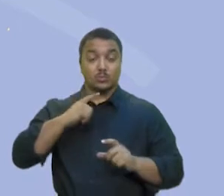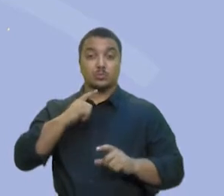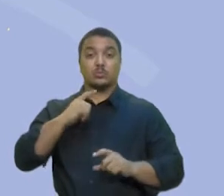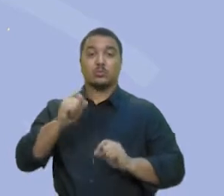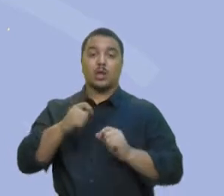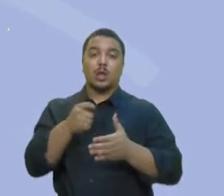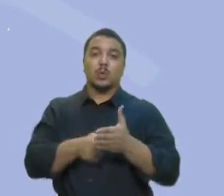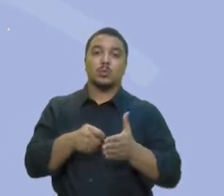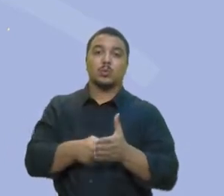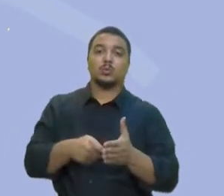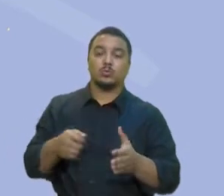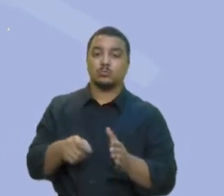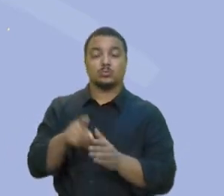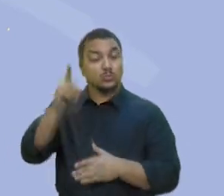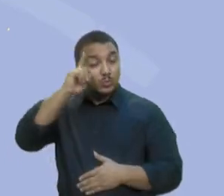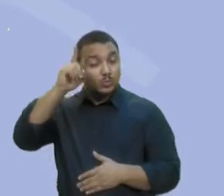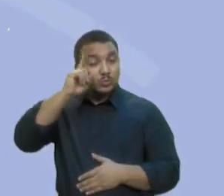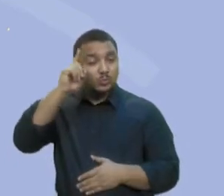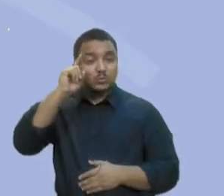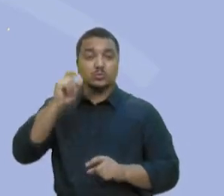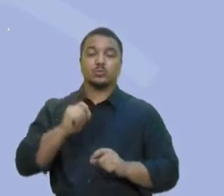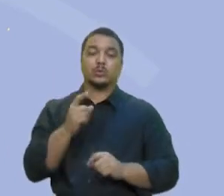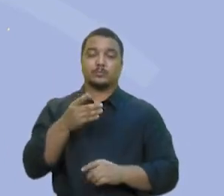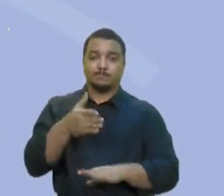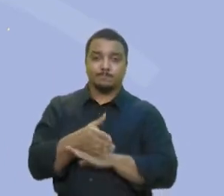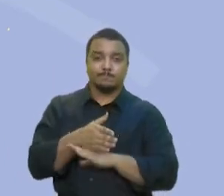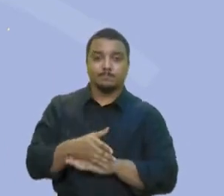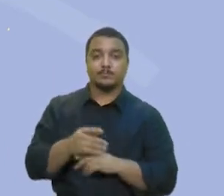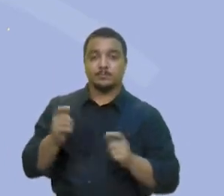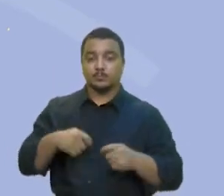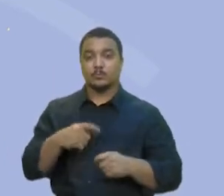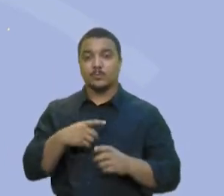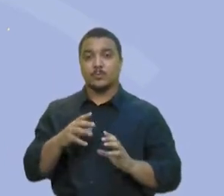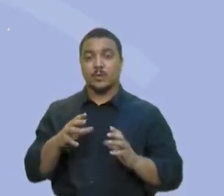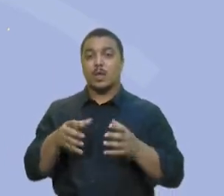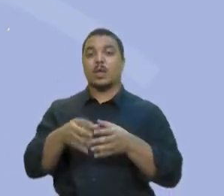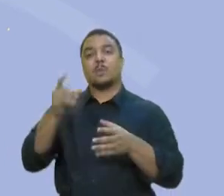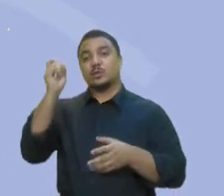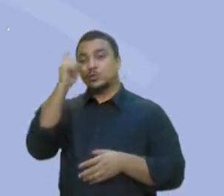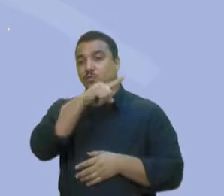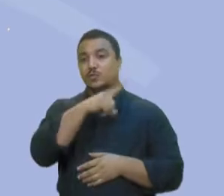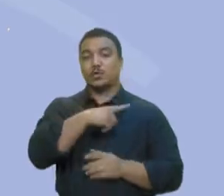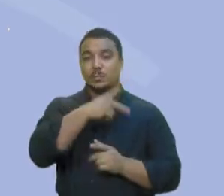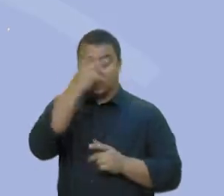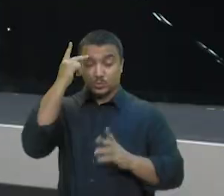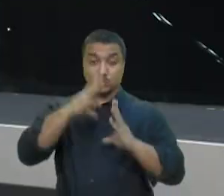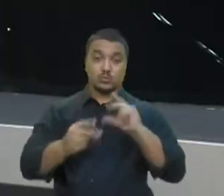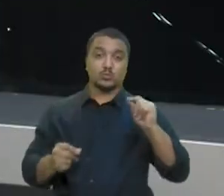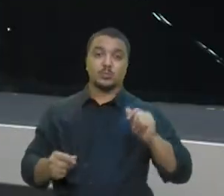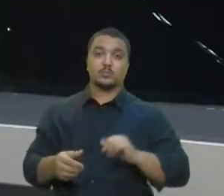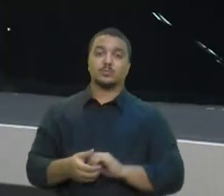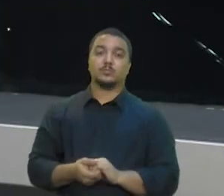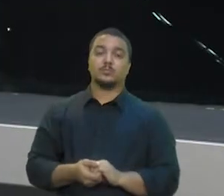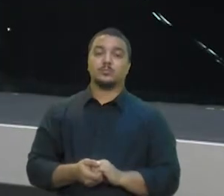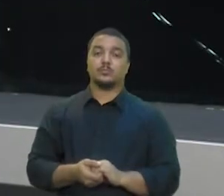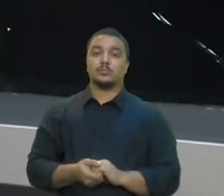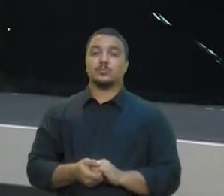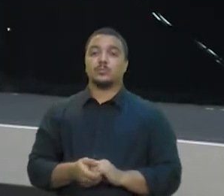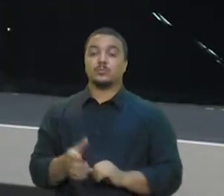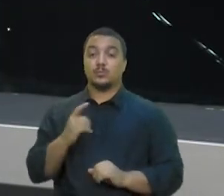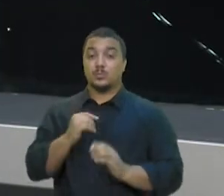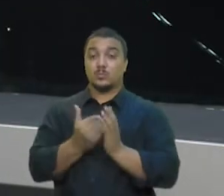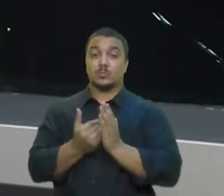todos os dias, que trabalham todos os dias com os desafios do desaparecimento de pessoas. Com alta na taxa de